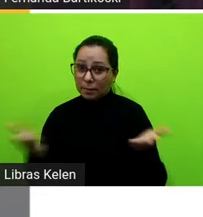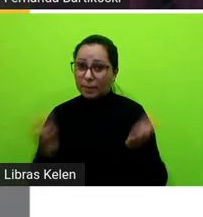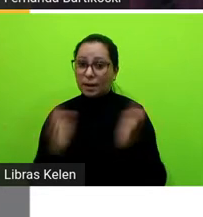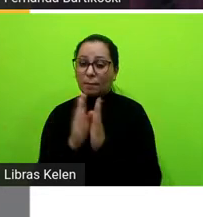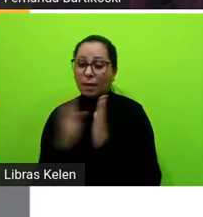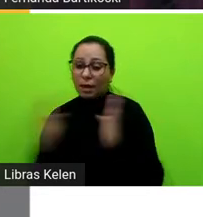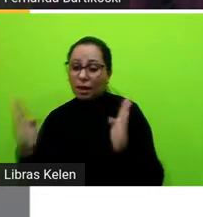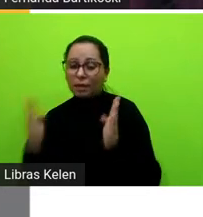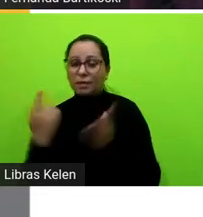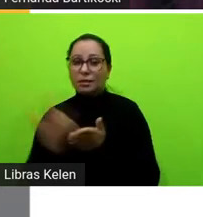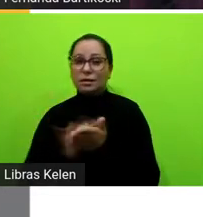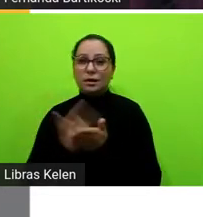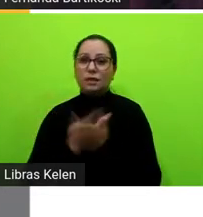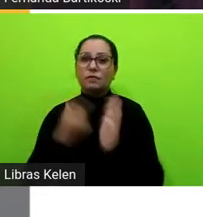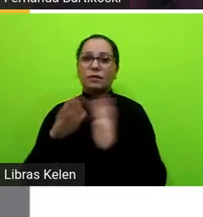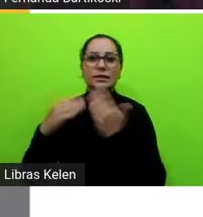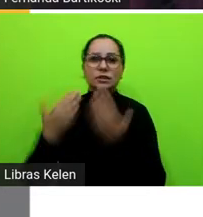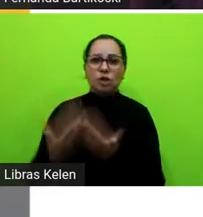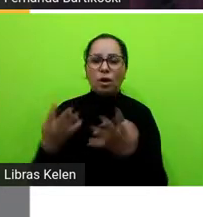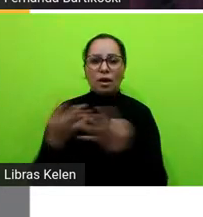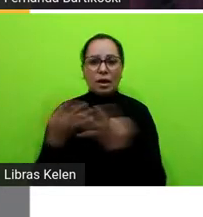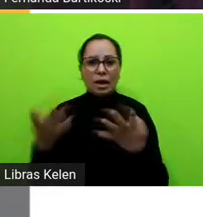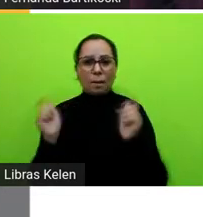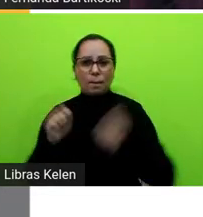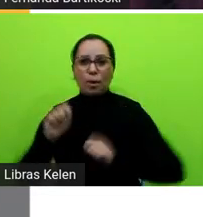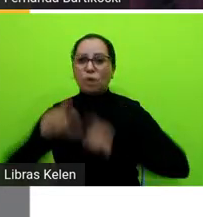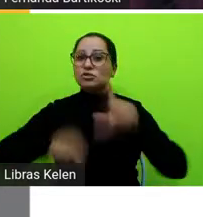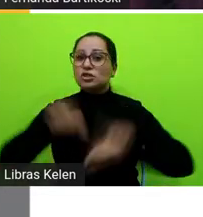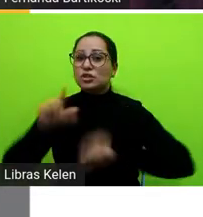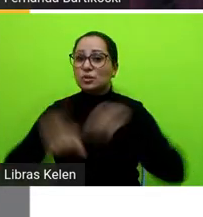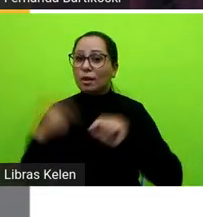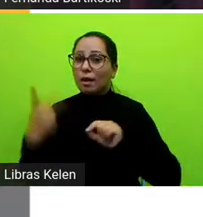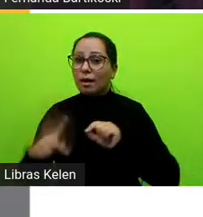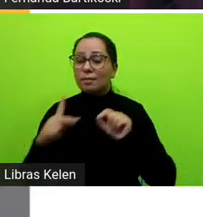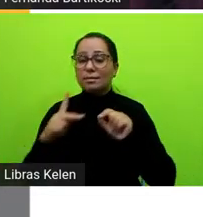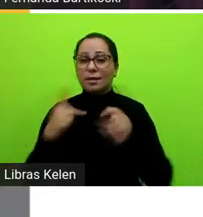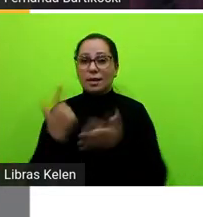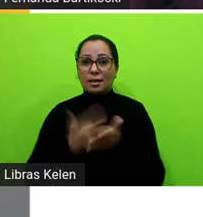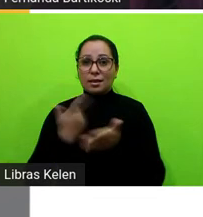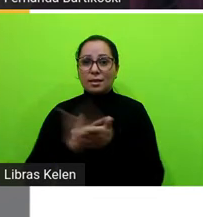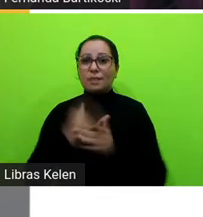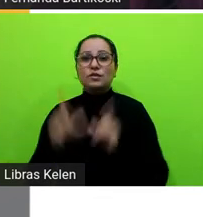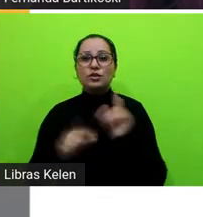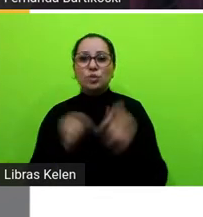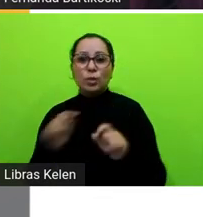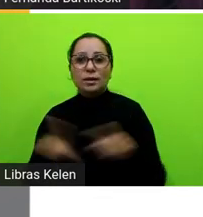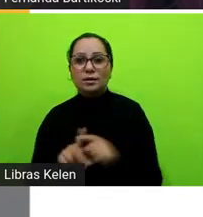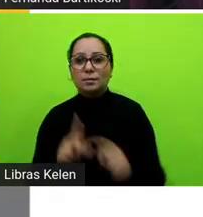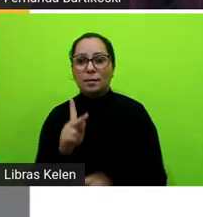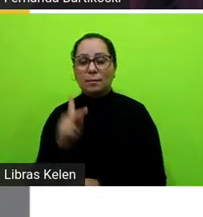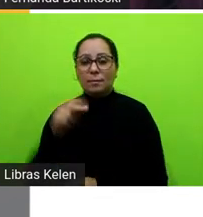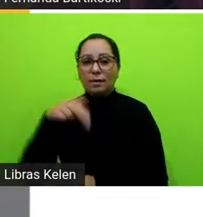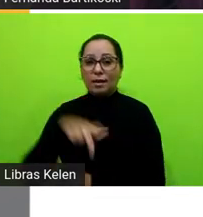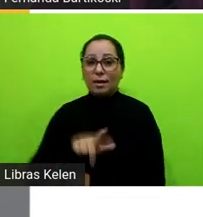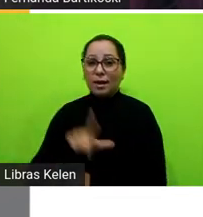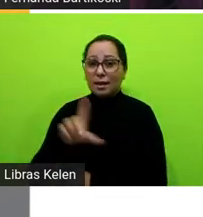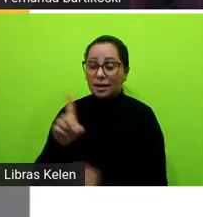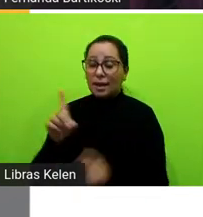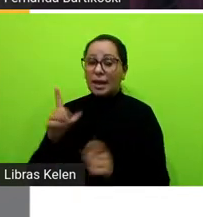escolas as redes podem selecionar suas obras e assim como no PNLD de livros didáticos